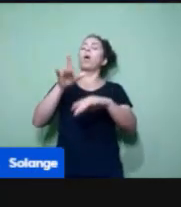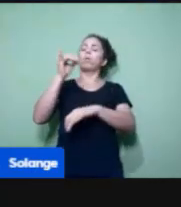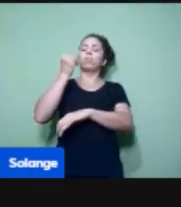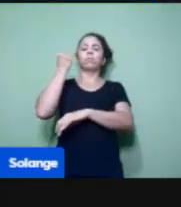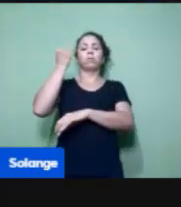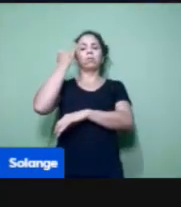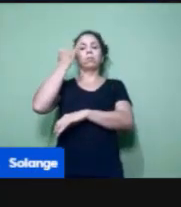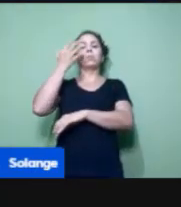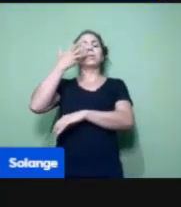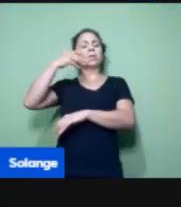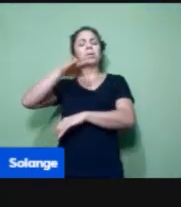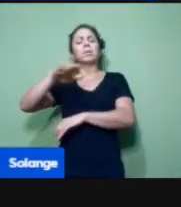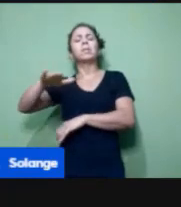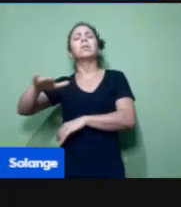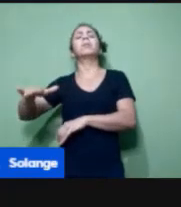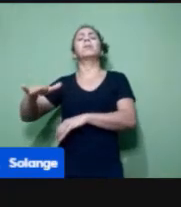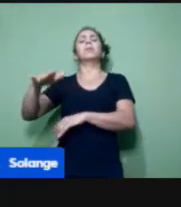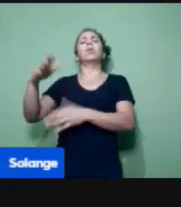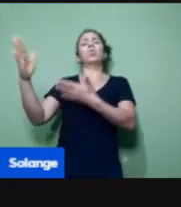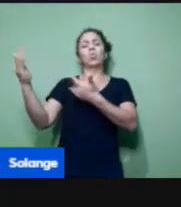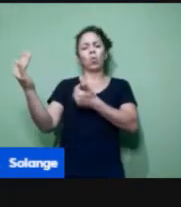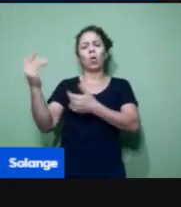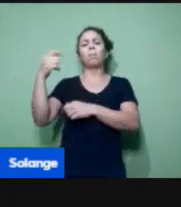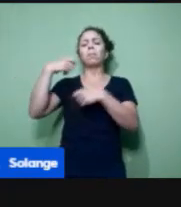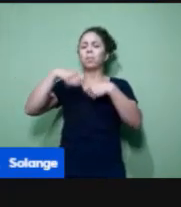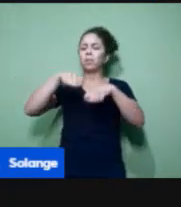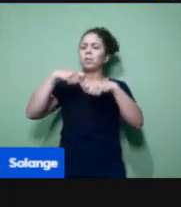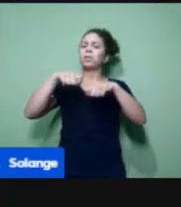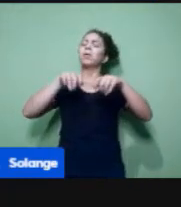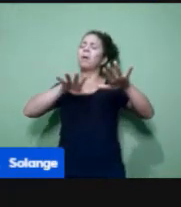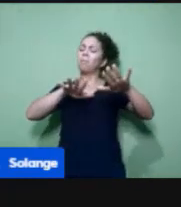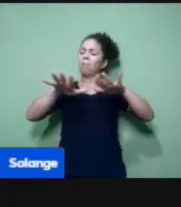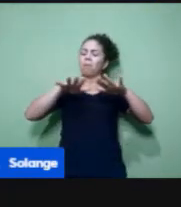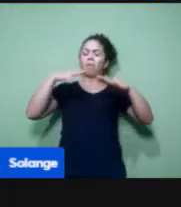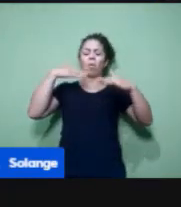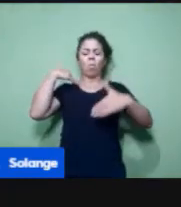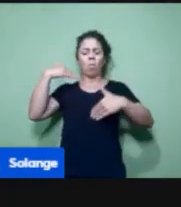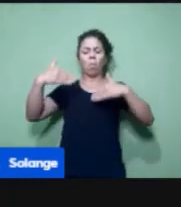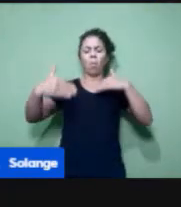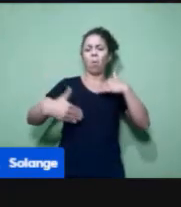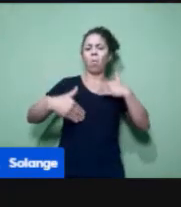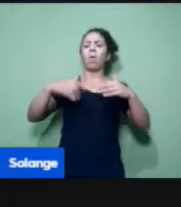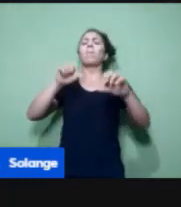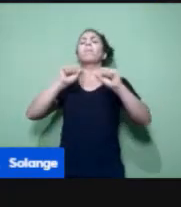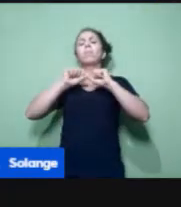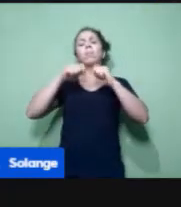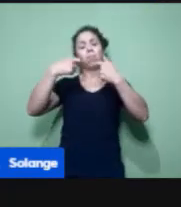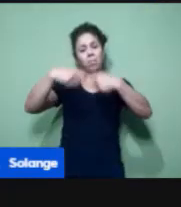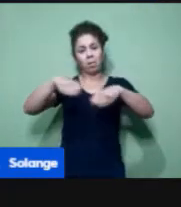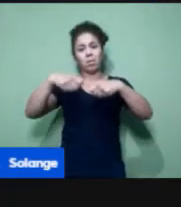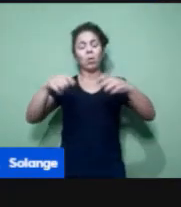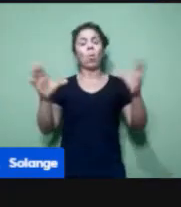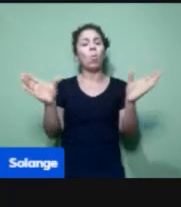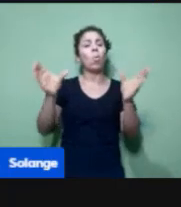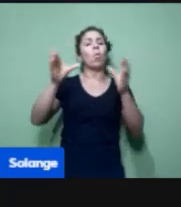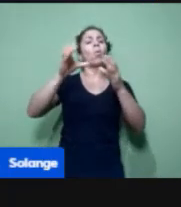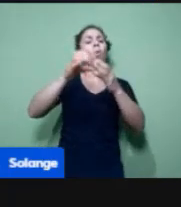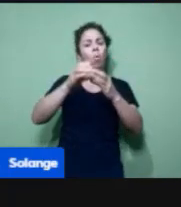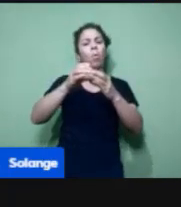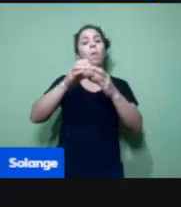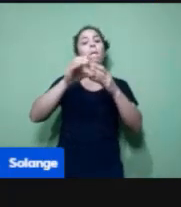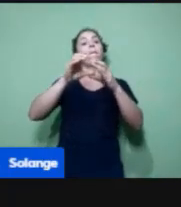criança precisa, esse adolescente precisa voltar a movimentar, ele precisa desse coletivo, mesmo que de forma